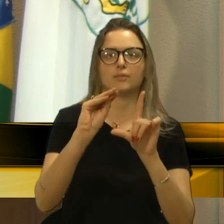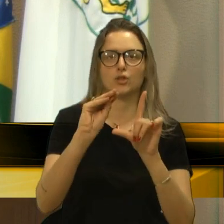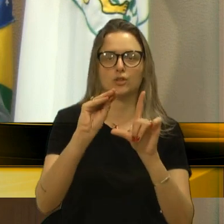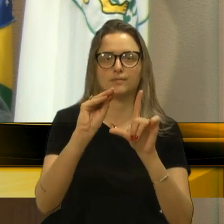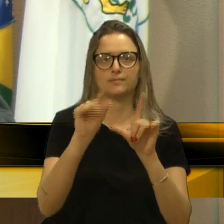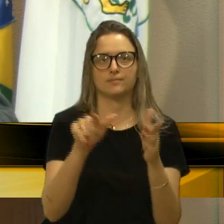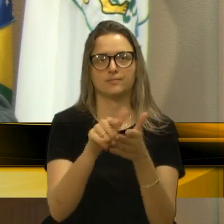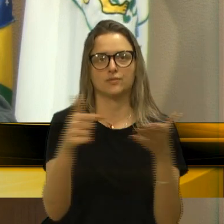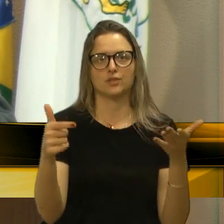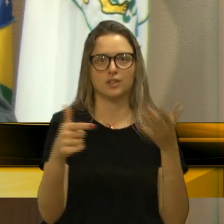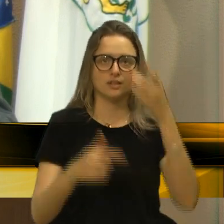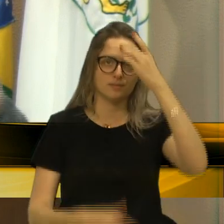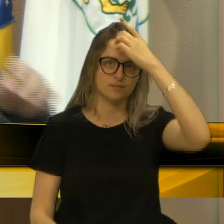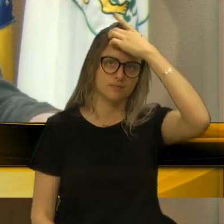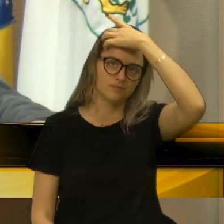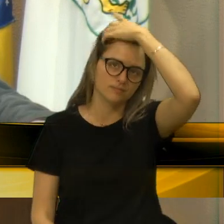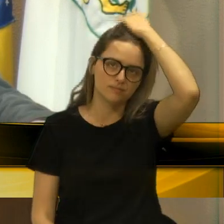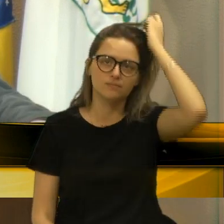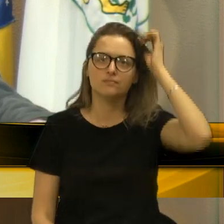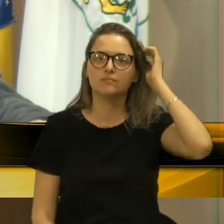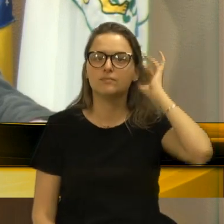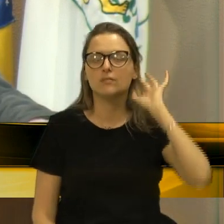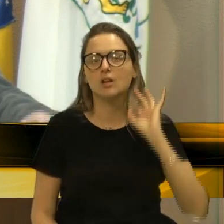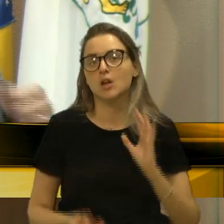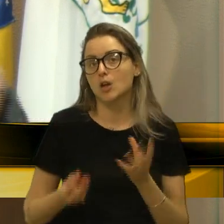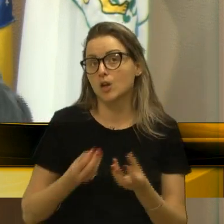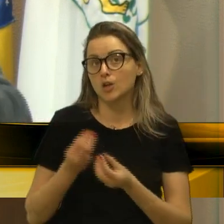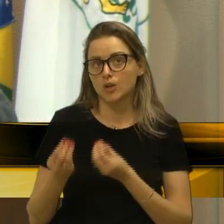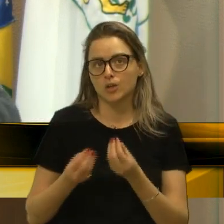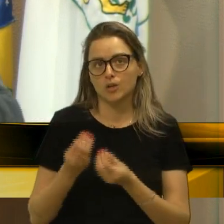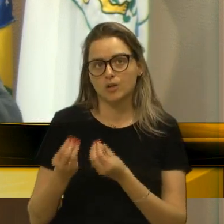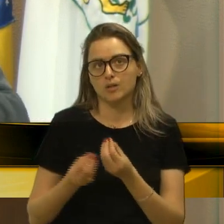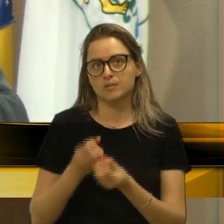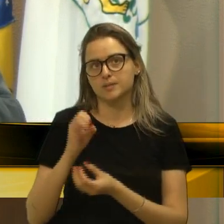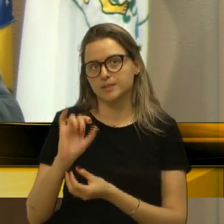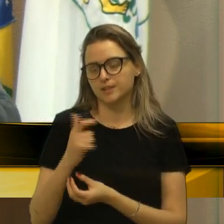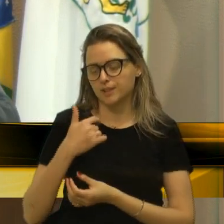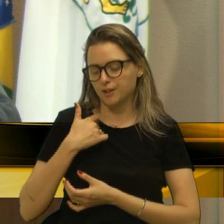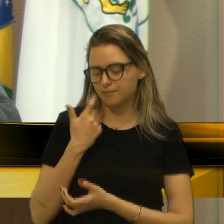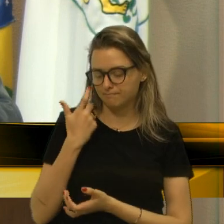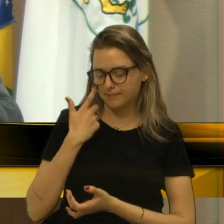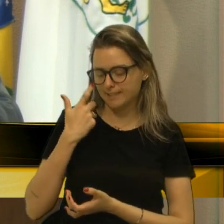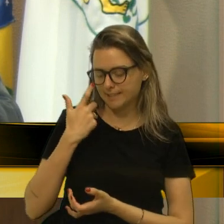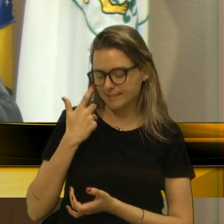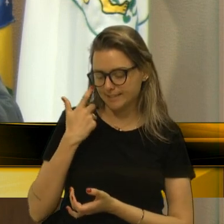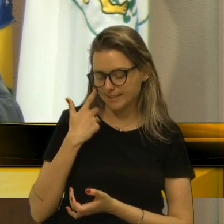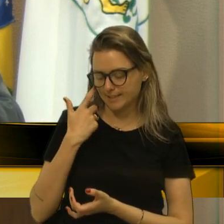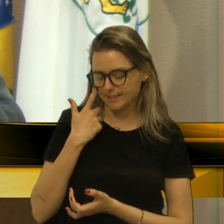Aí, bota ali aquela foto como se, se eu estivesse pensando, poxa vida.